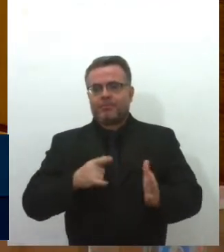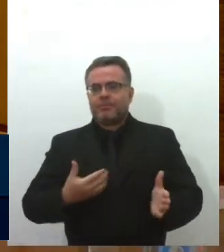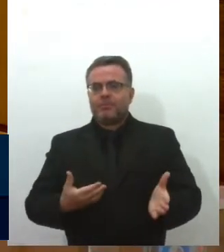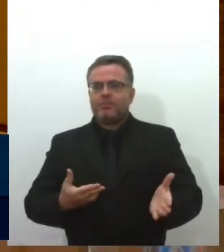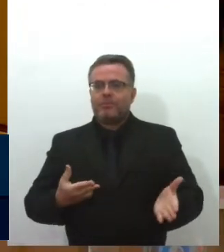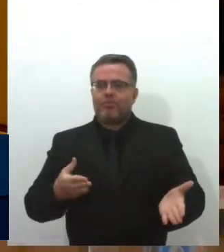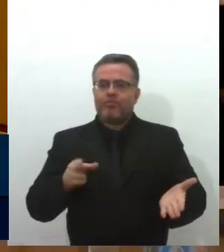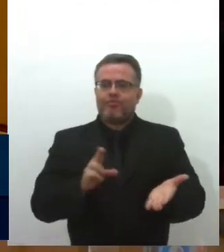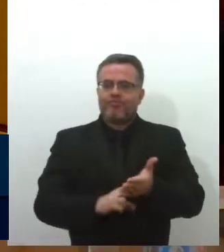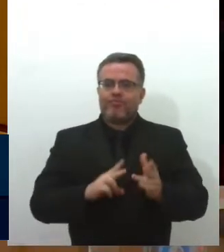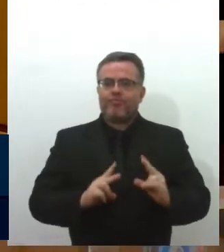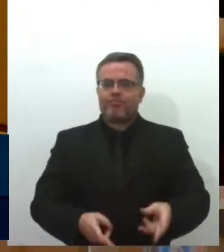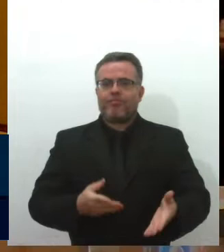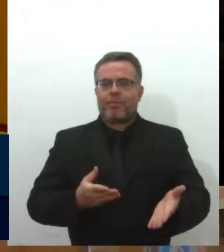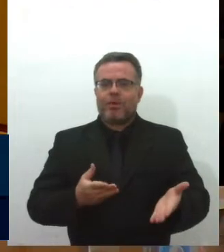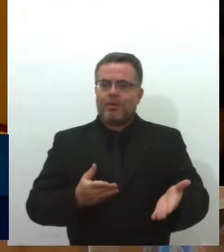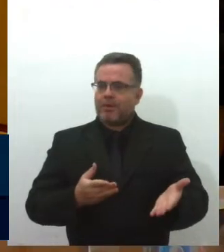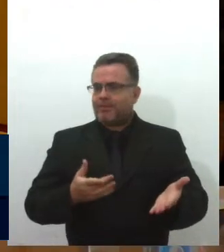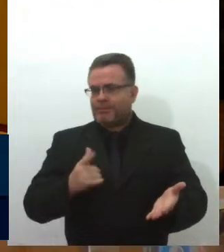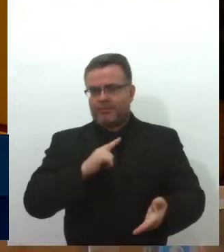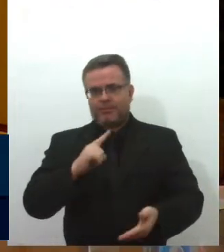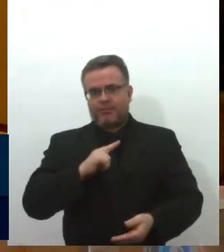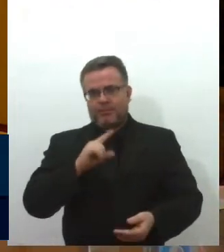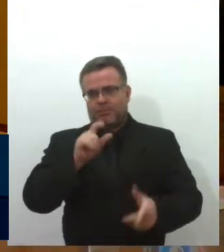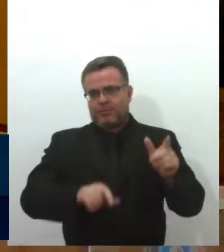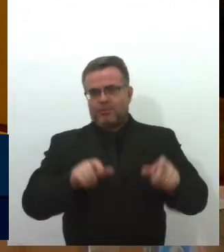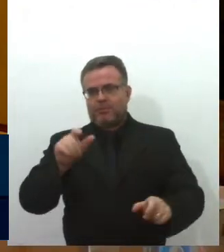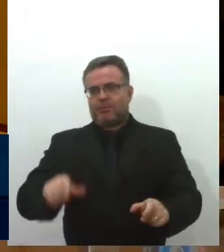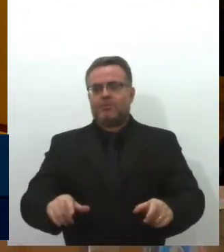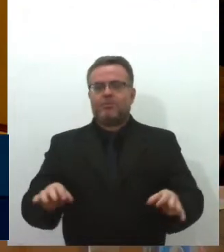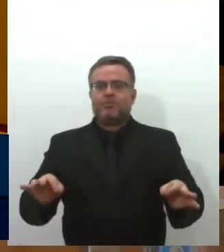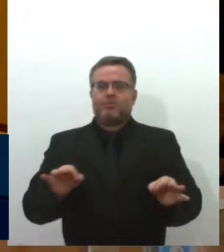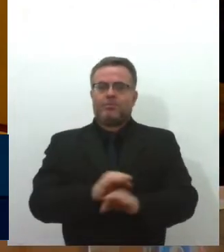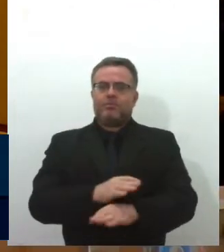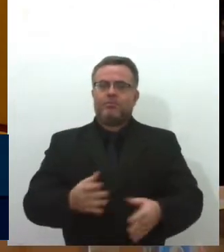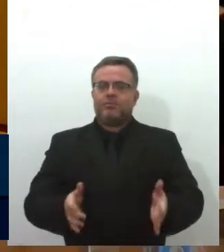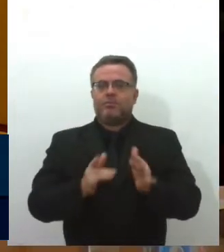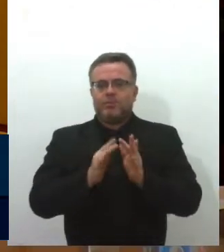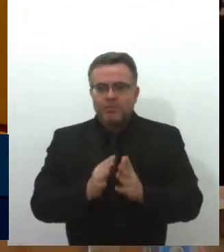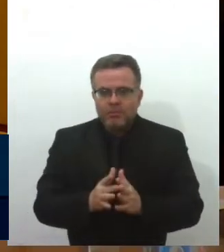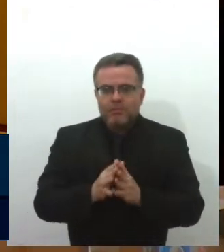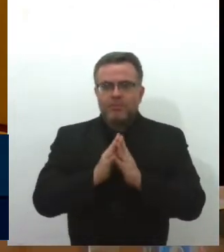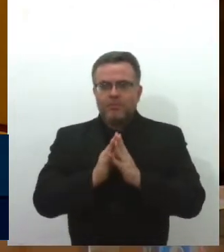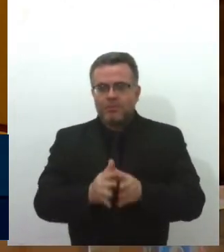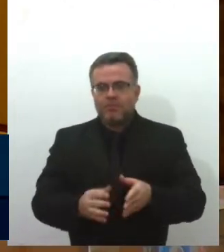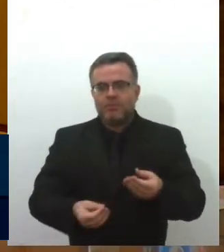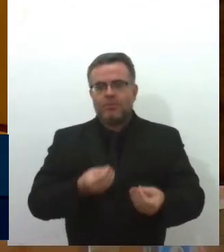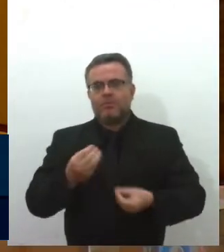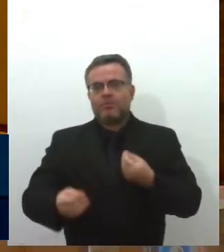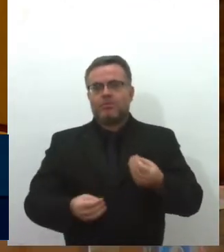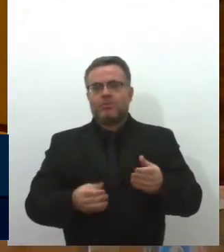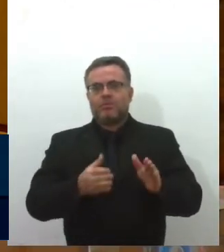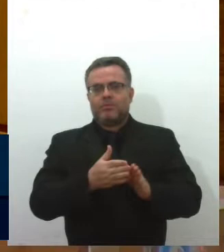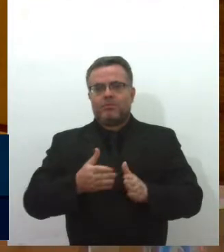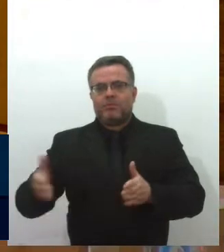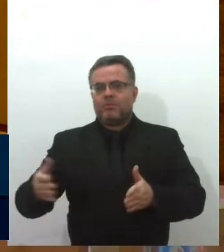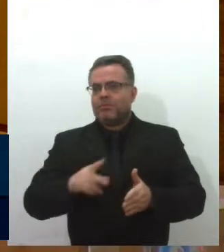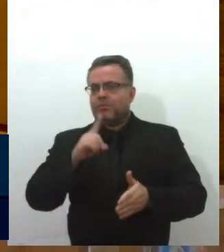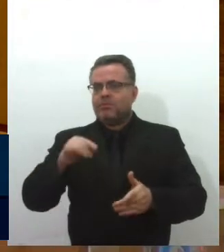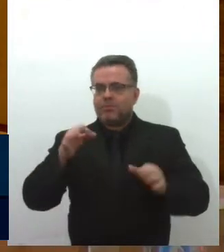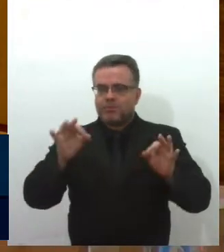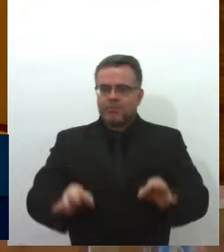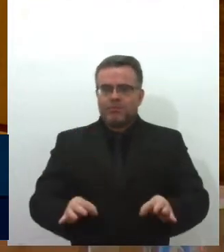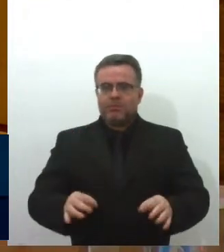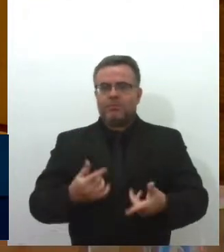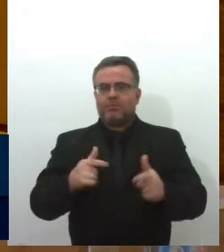essas pessoas já são autistas e não tem prazo determinado. Me parece